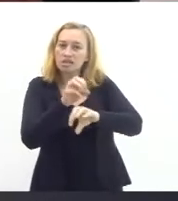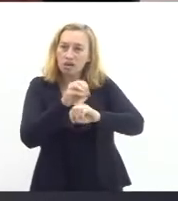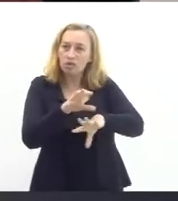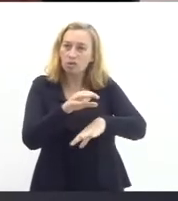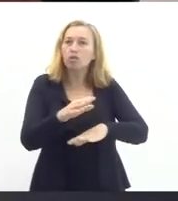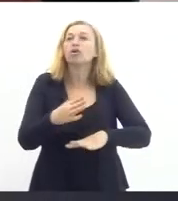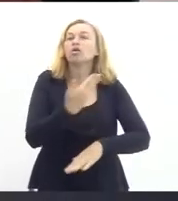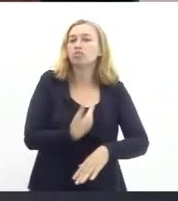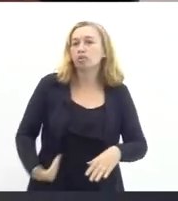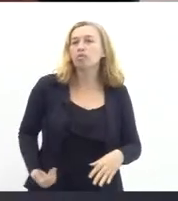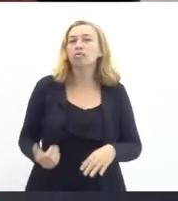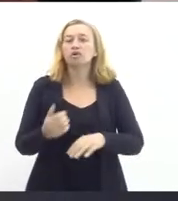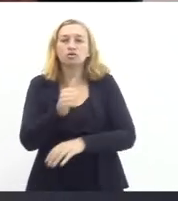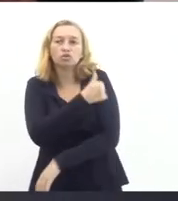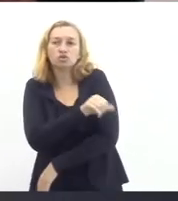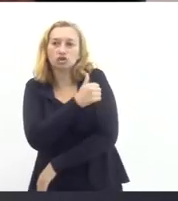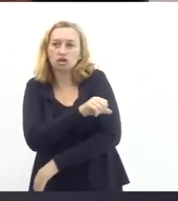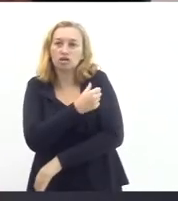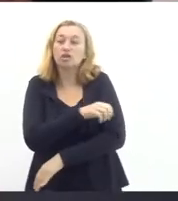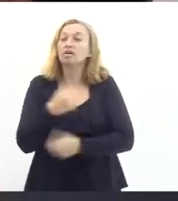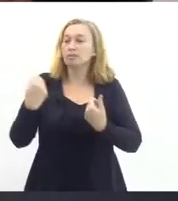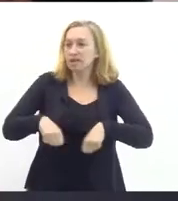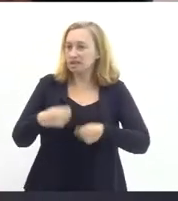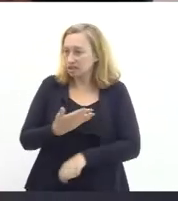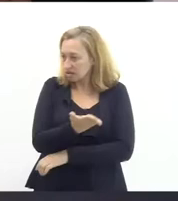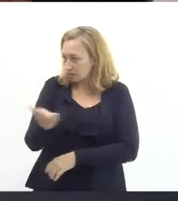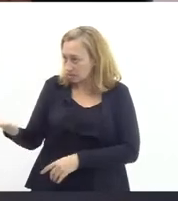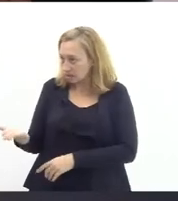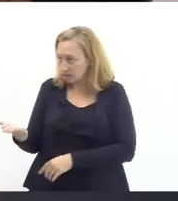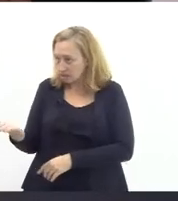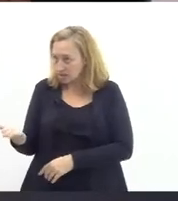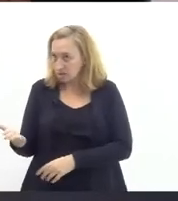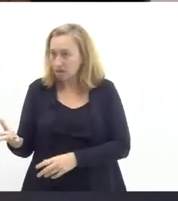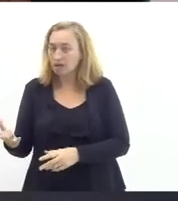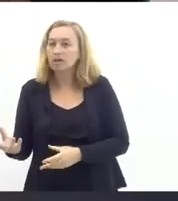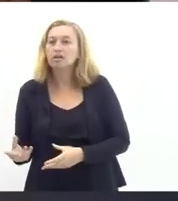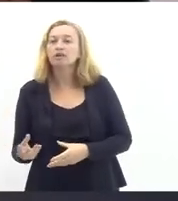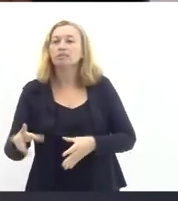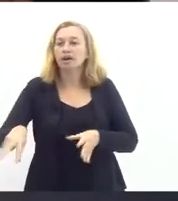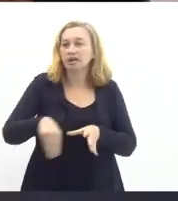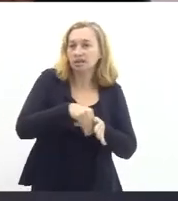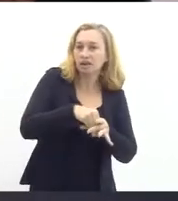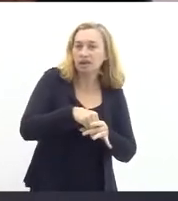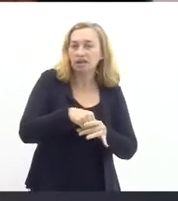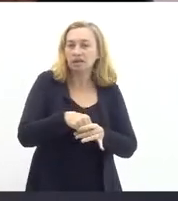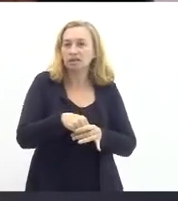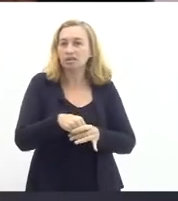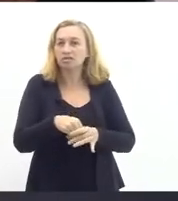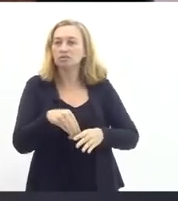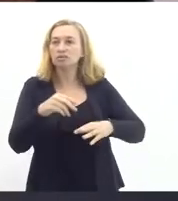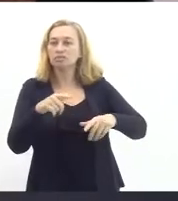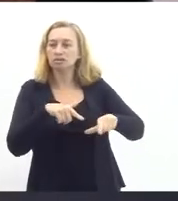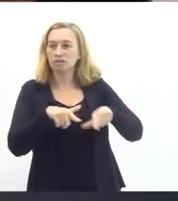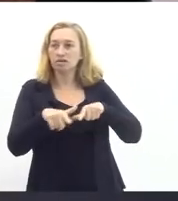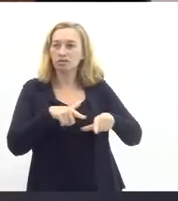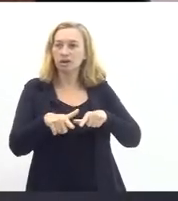de vocês, profissionais da educação, aprovados e concursados, portanto, por mérito, para ingressar na carreira docente no Rio de Janeiro. Vamos em frente.